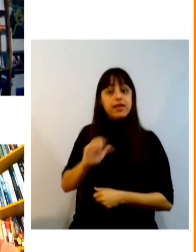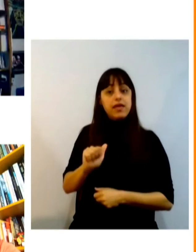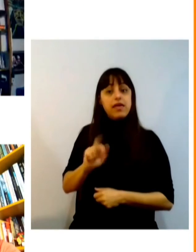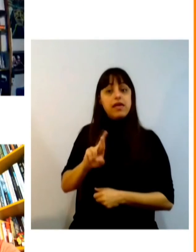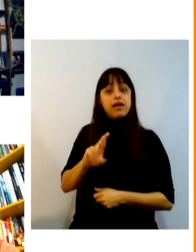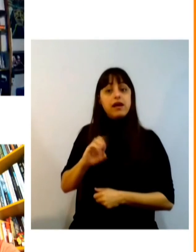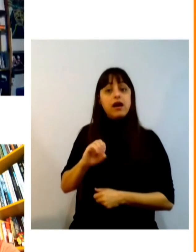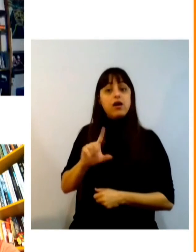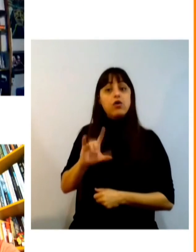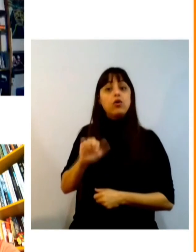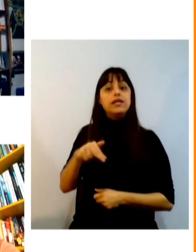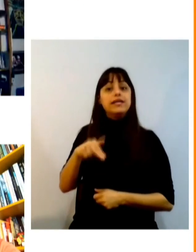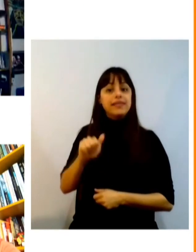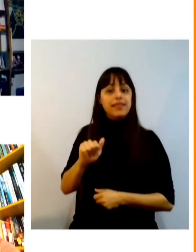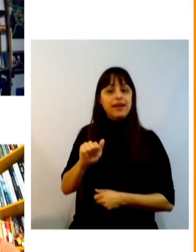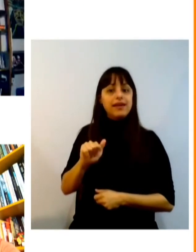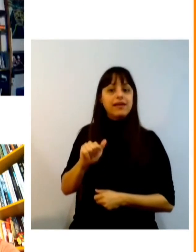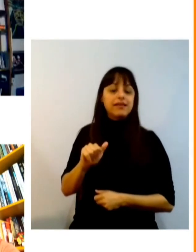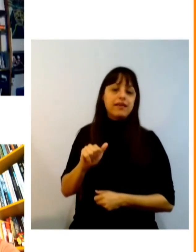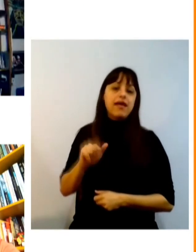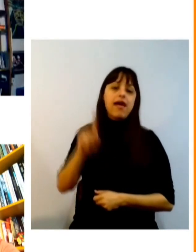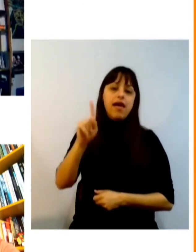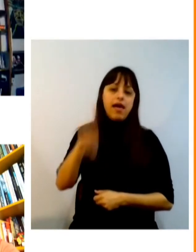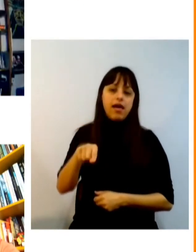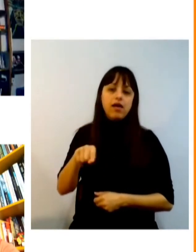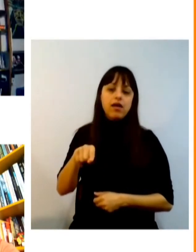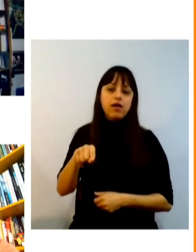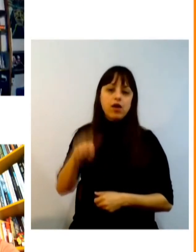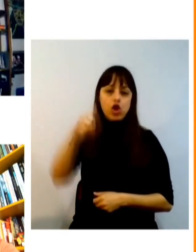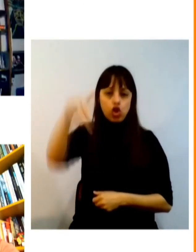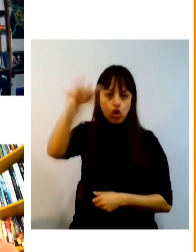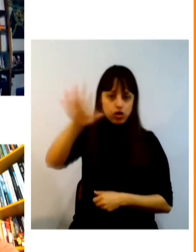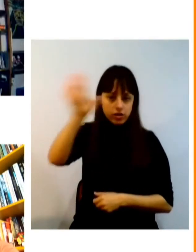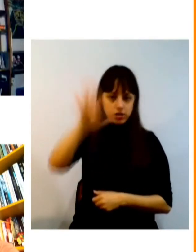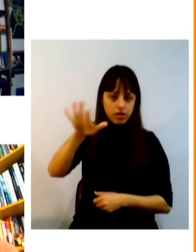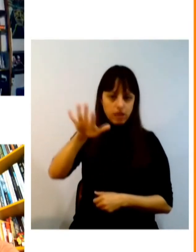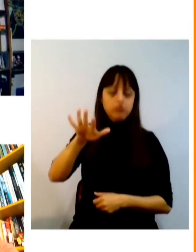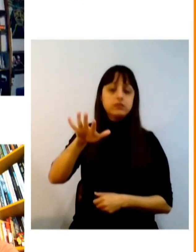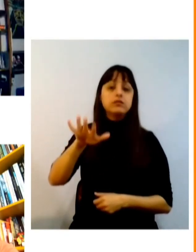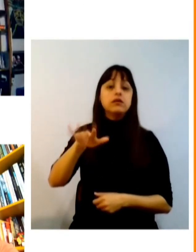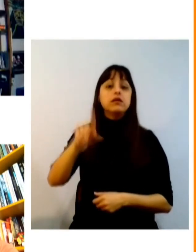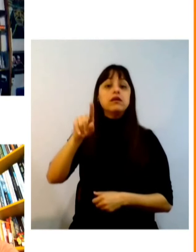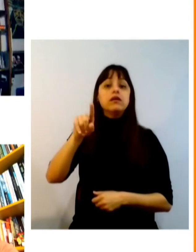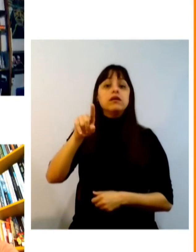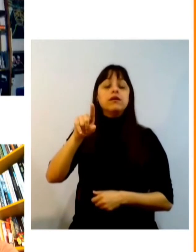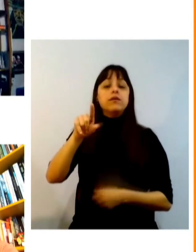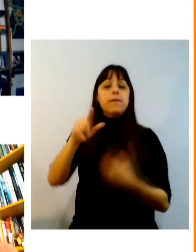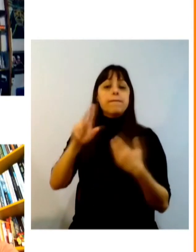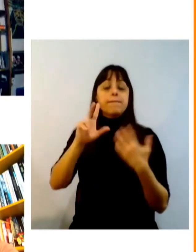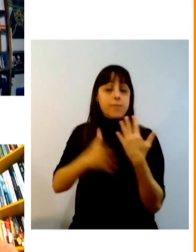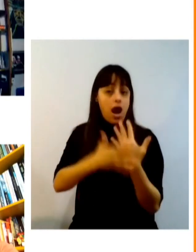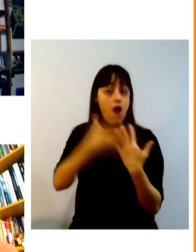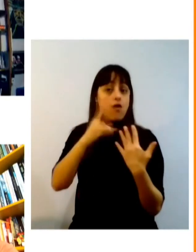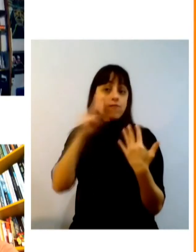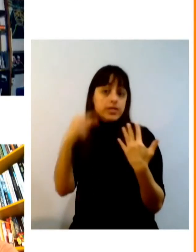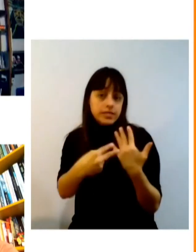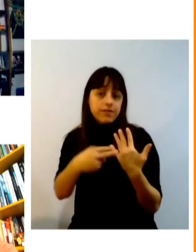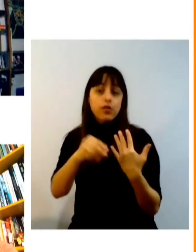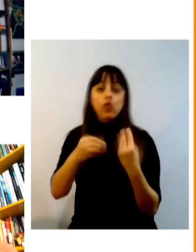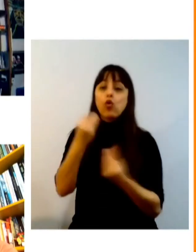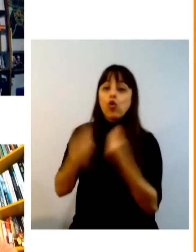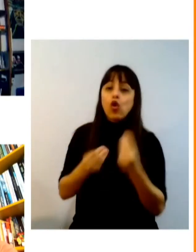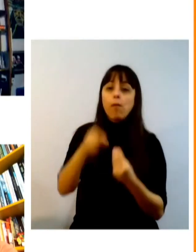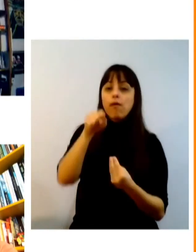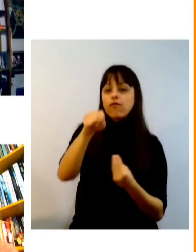mencionar alguns resultados da manos visíveis no que diz respeito a empoderamento e formação de